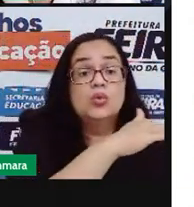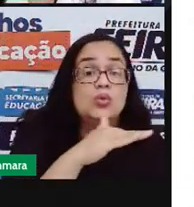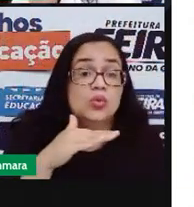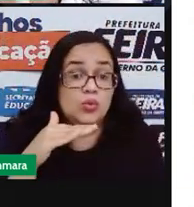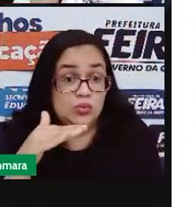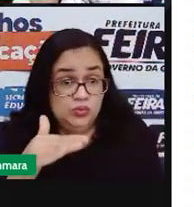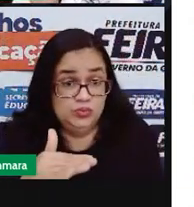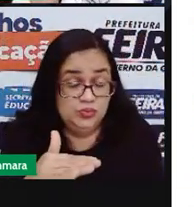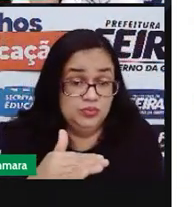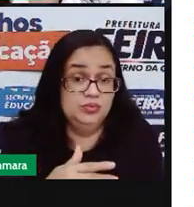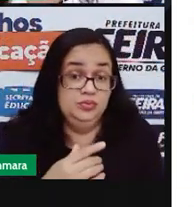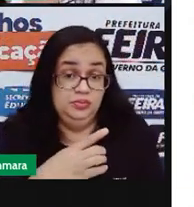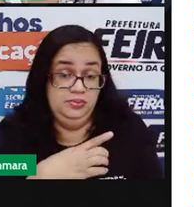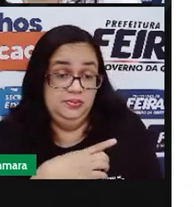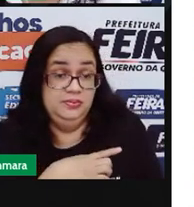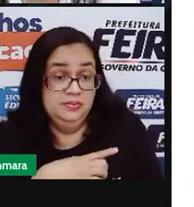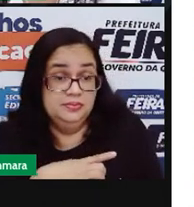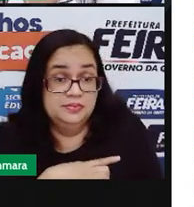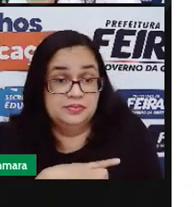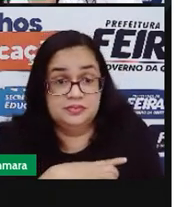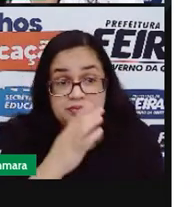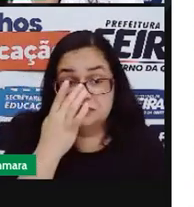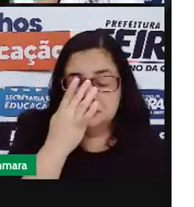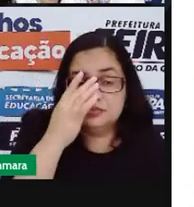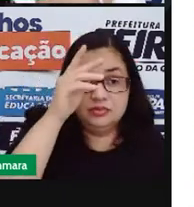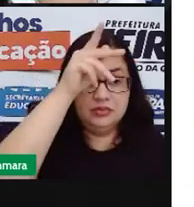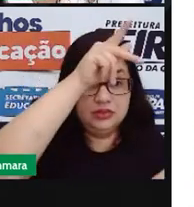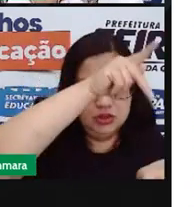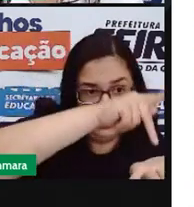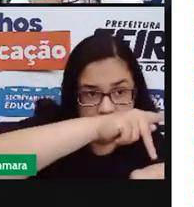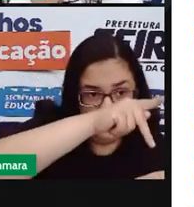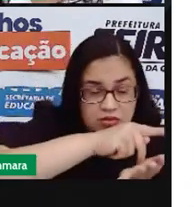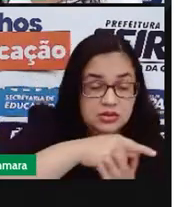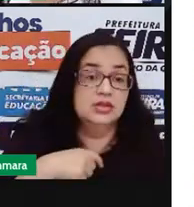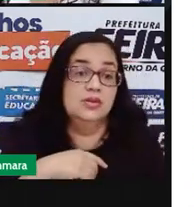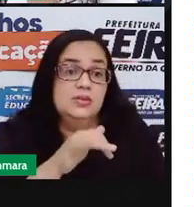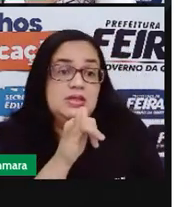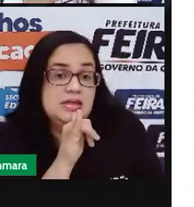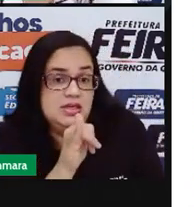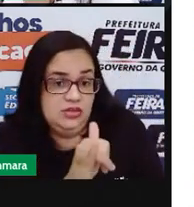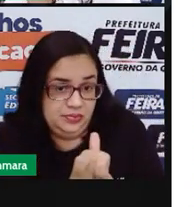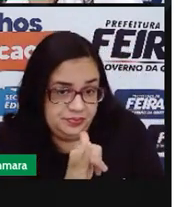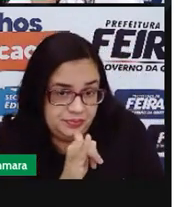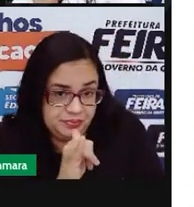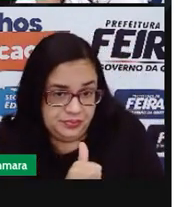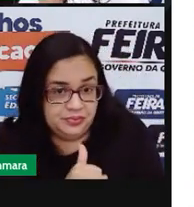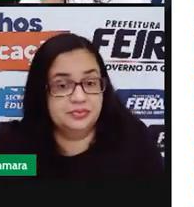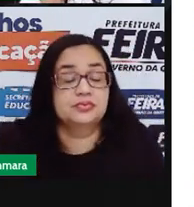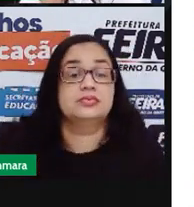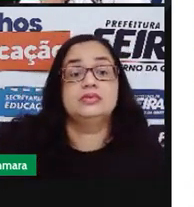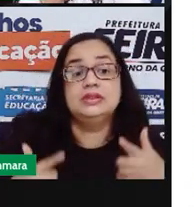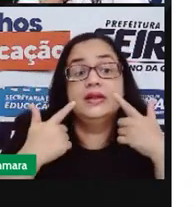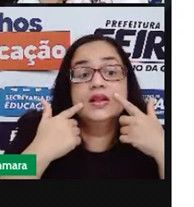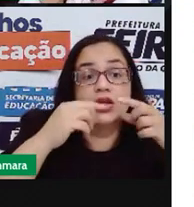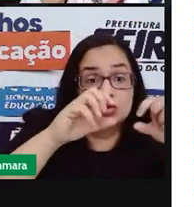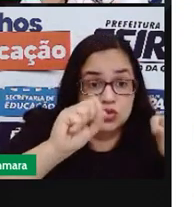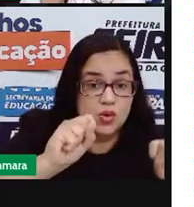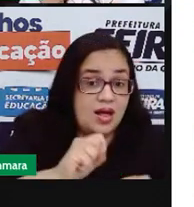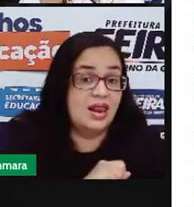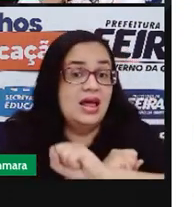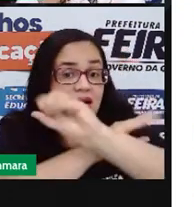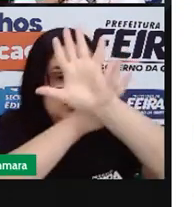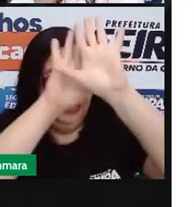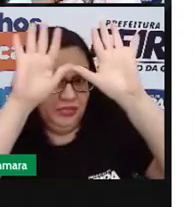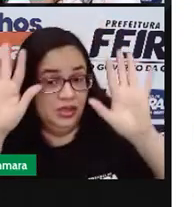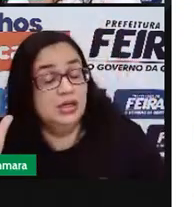que transmita a veracidade da minha informação. A linguagem tem que ser